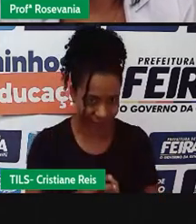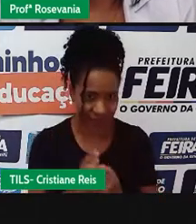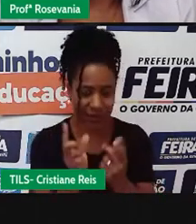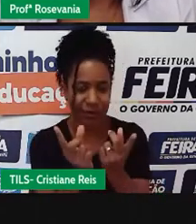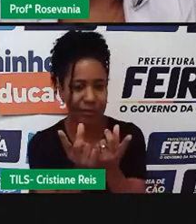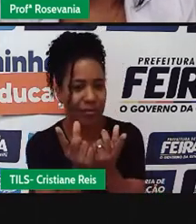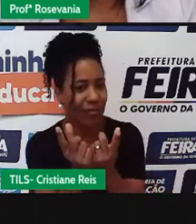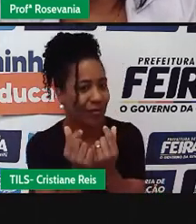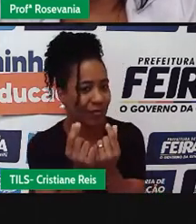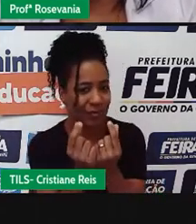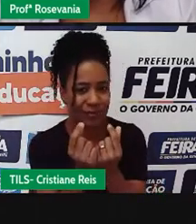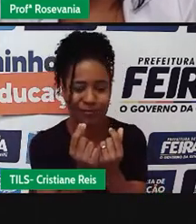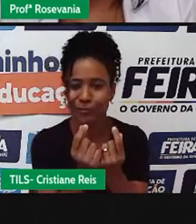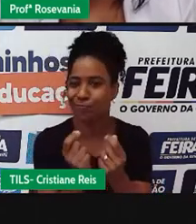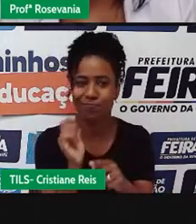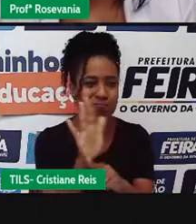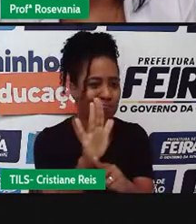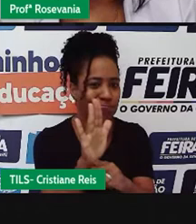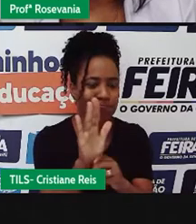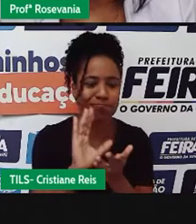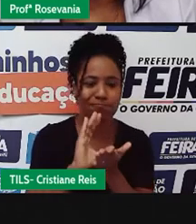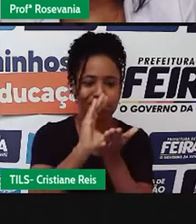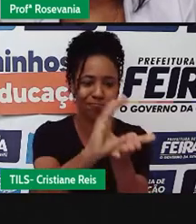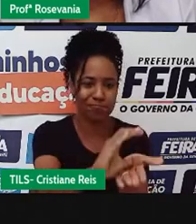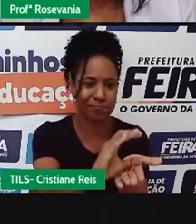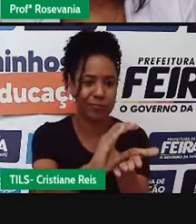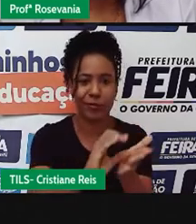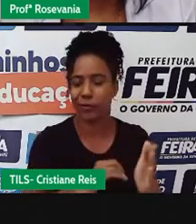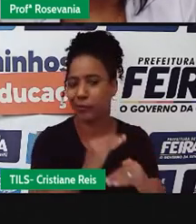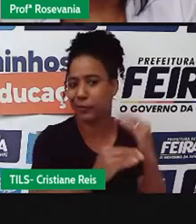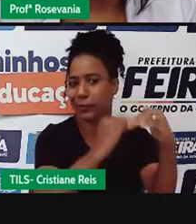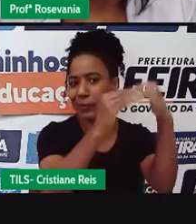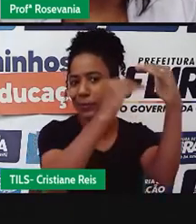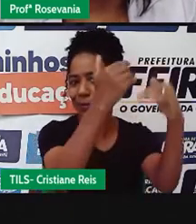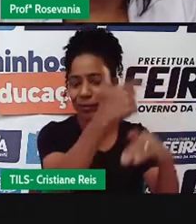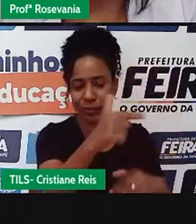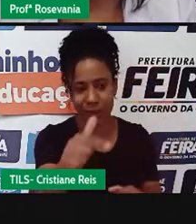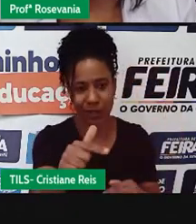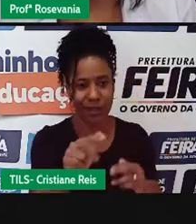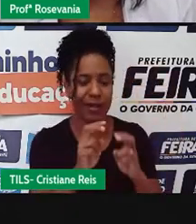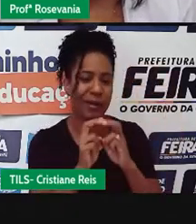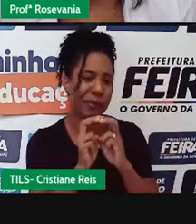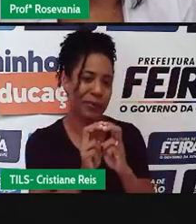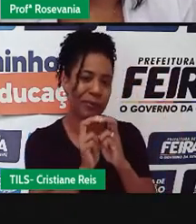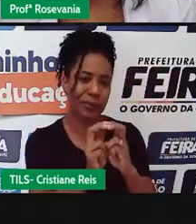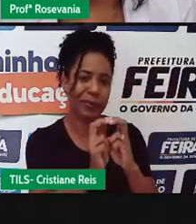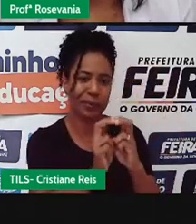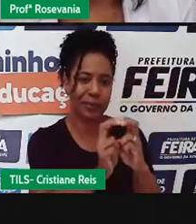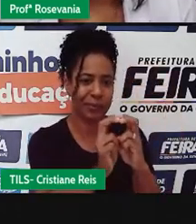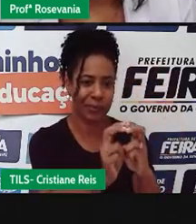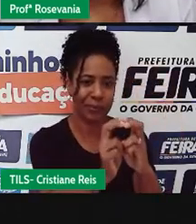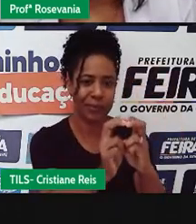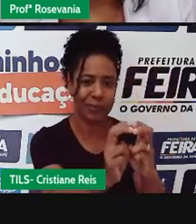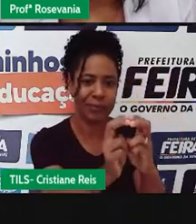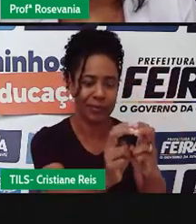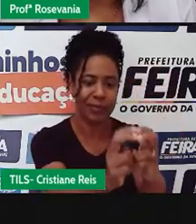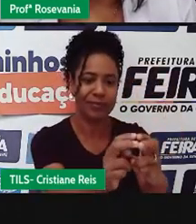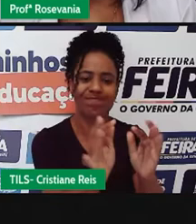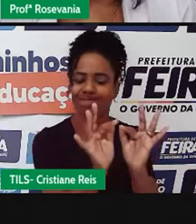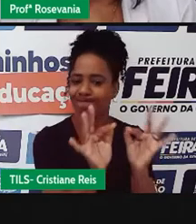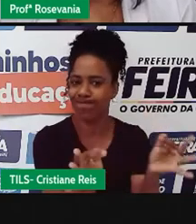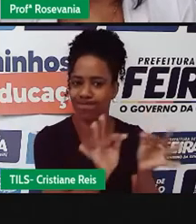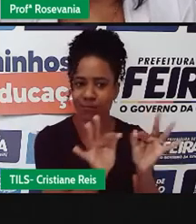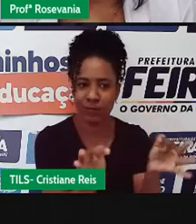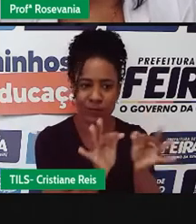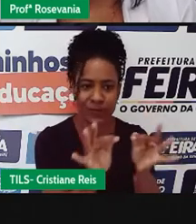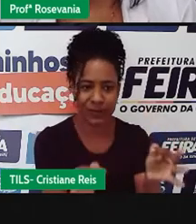tivessem um desempenho maior, e aí atende, né, as características das indústrias, mas em compensação